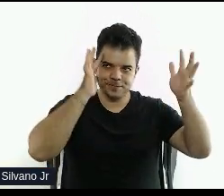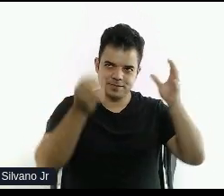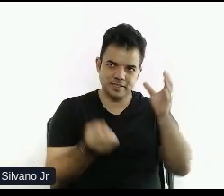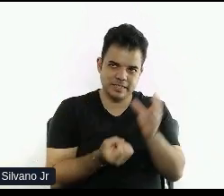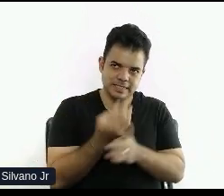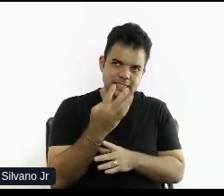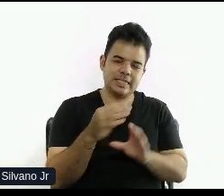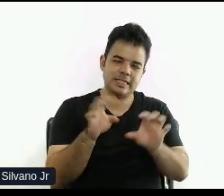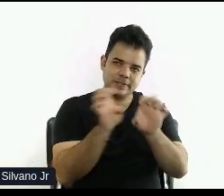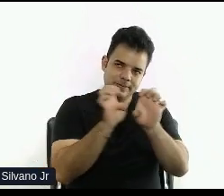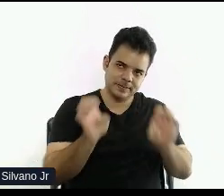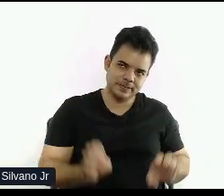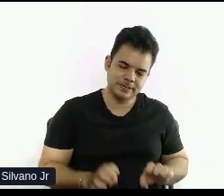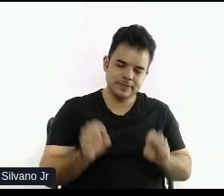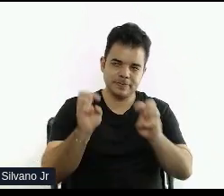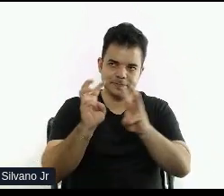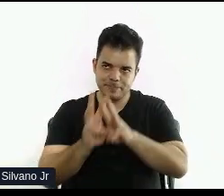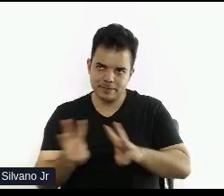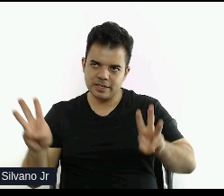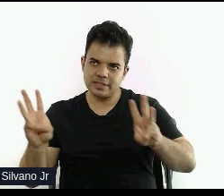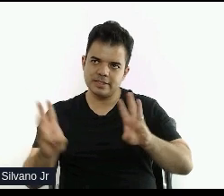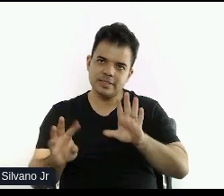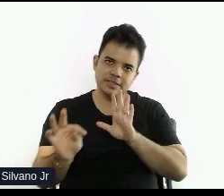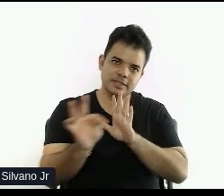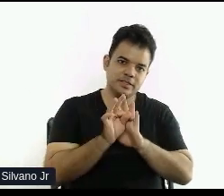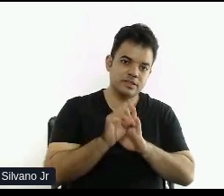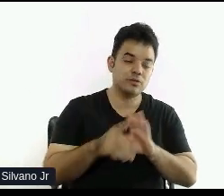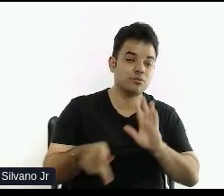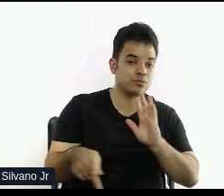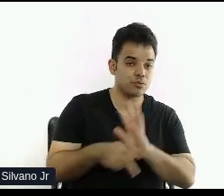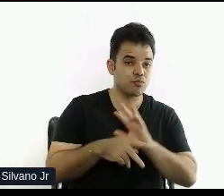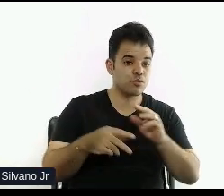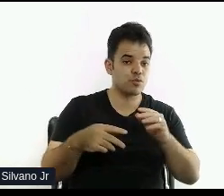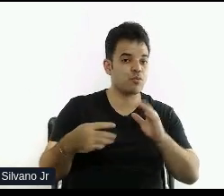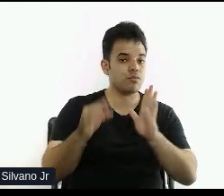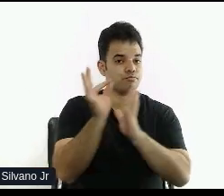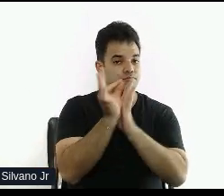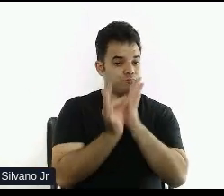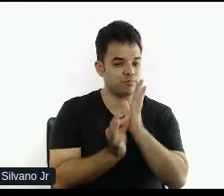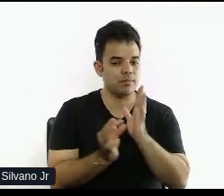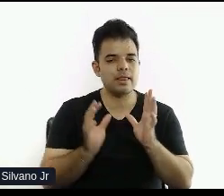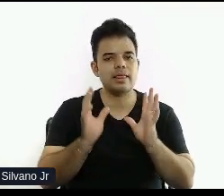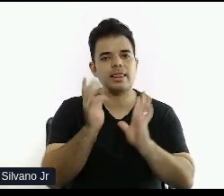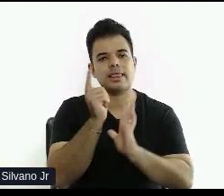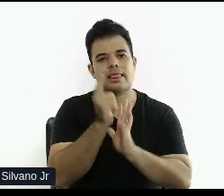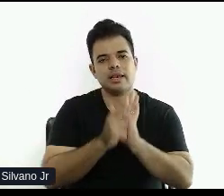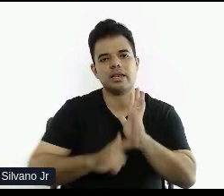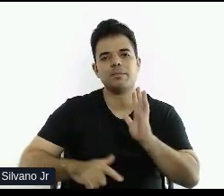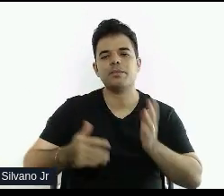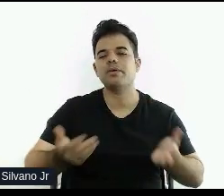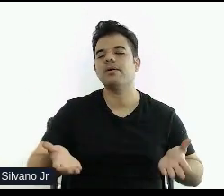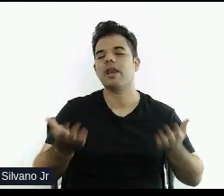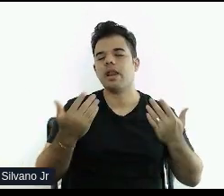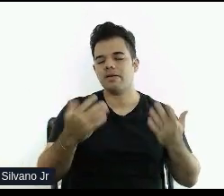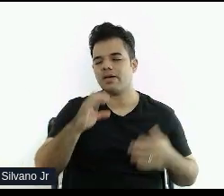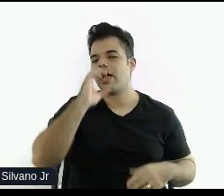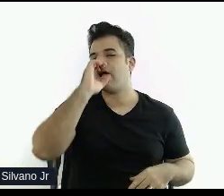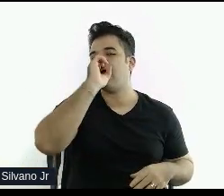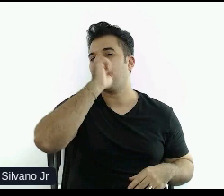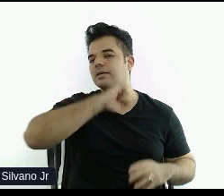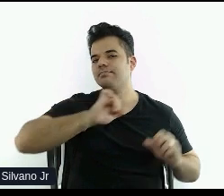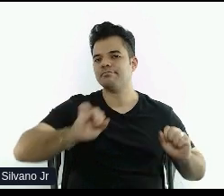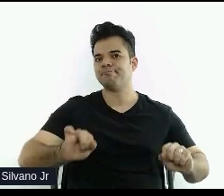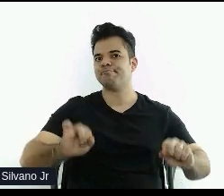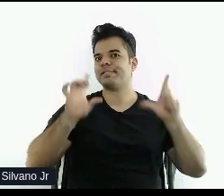páginas, site, texto. Código limpo e leve, ele proporciona um carregamento mais rápido, como eu falei lá atrás, né? Da experiência do usuário, de